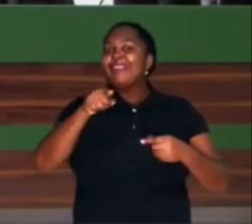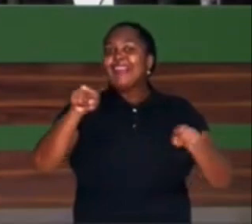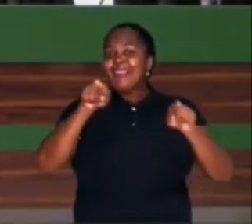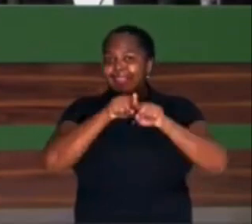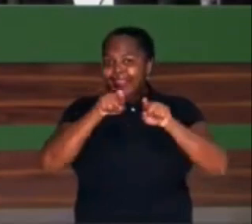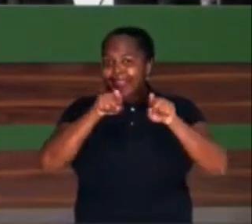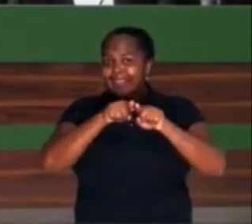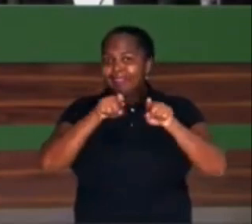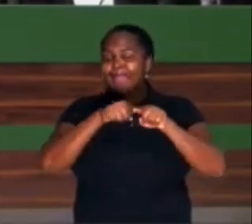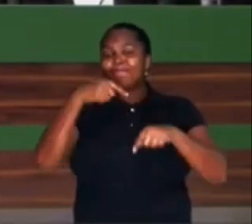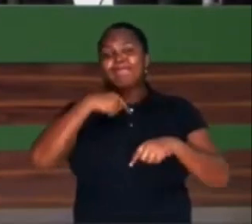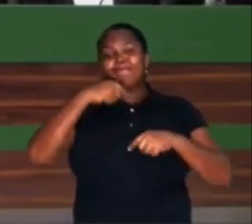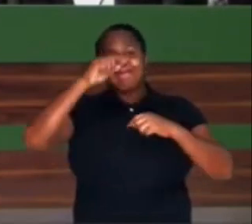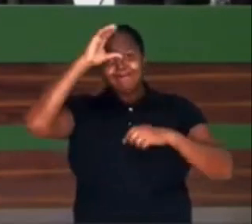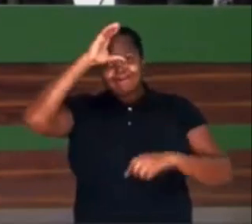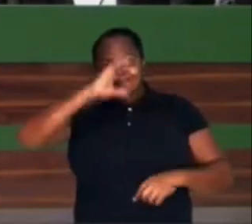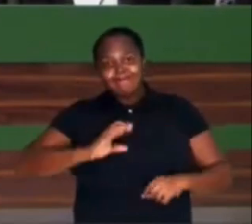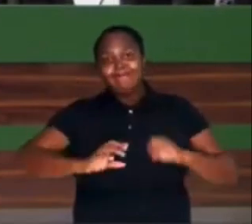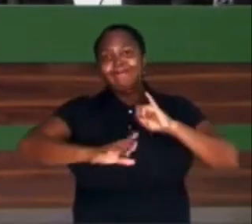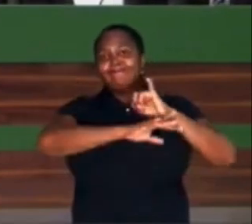Obrigada. Aplausos. Obrigado.